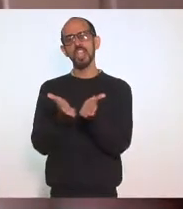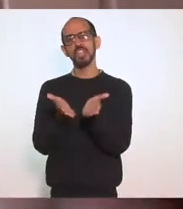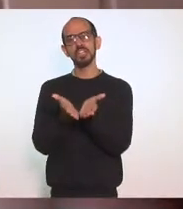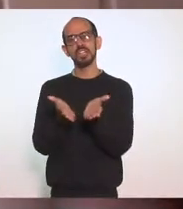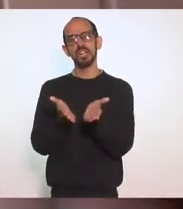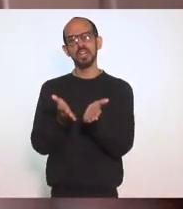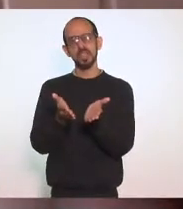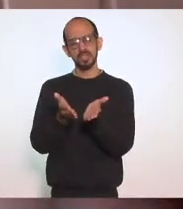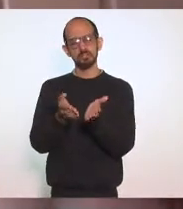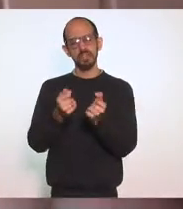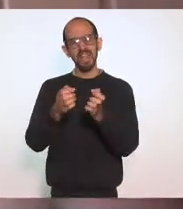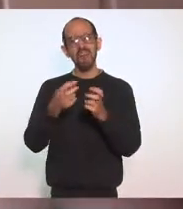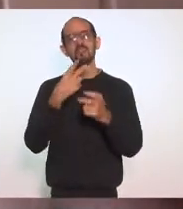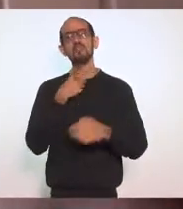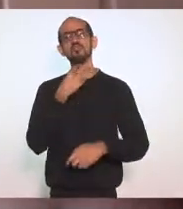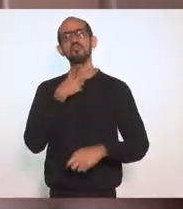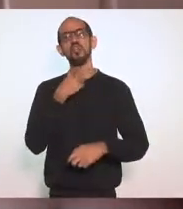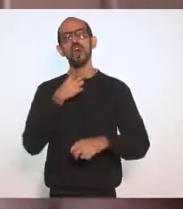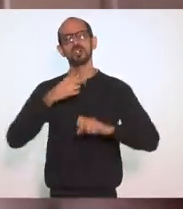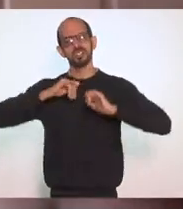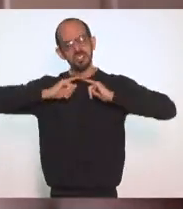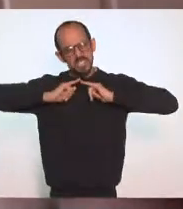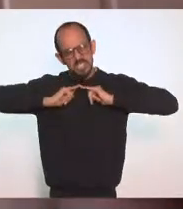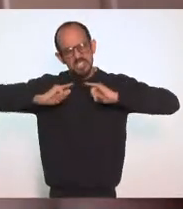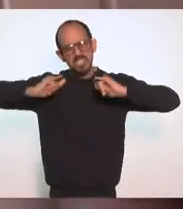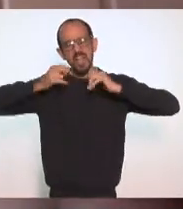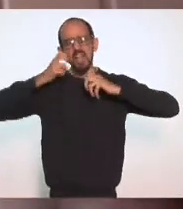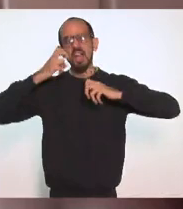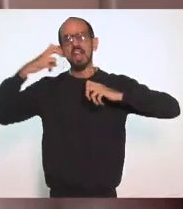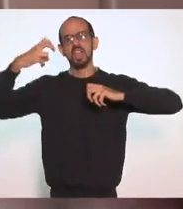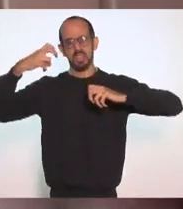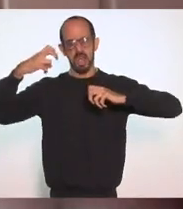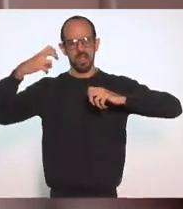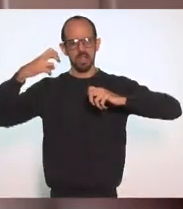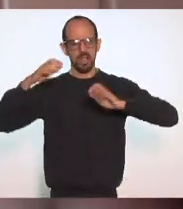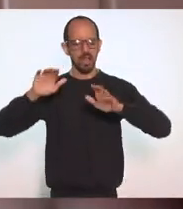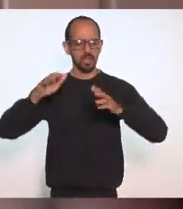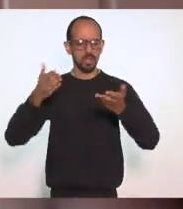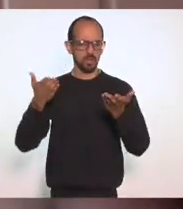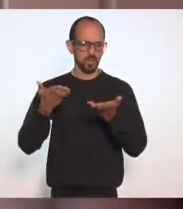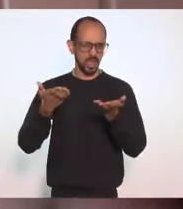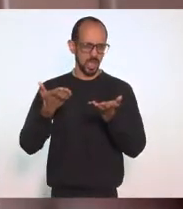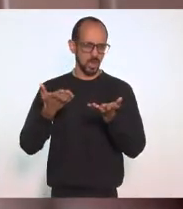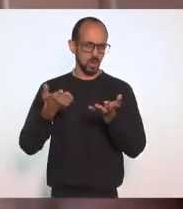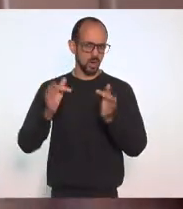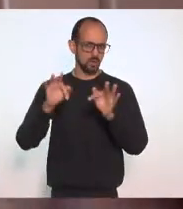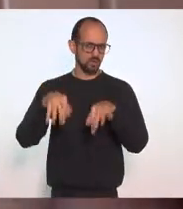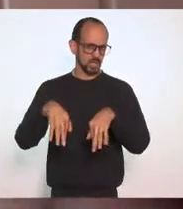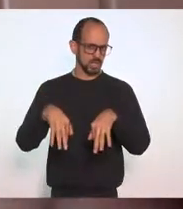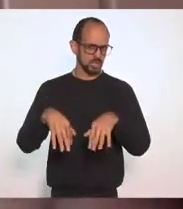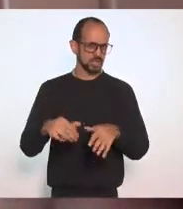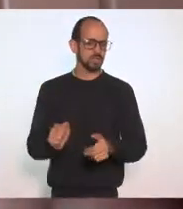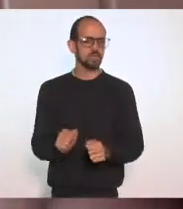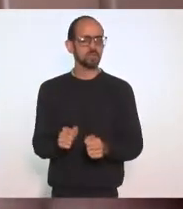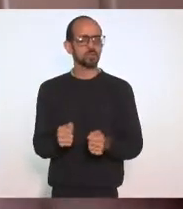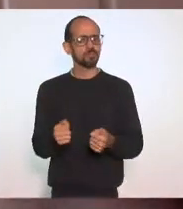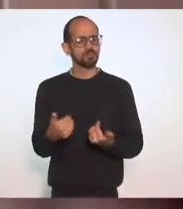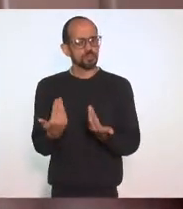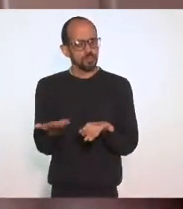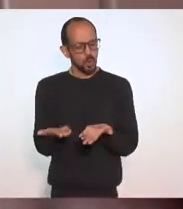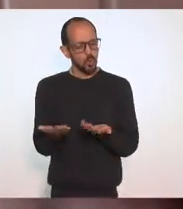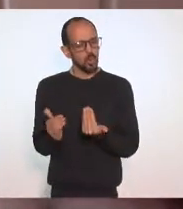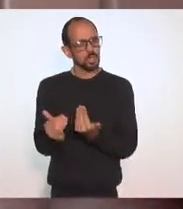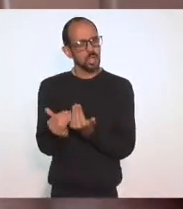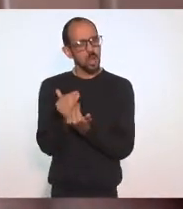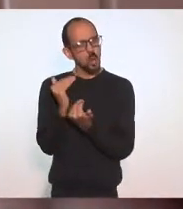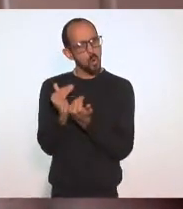essa Opressão Porque Ao fim Ao cabo Já finalizando Presidenta Seguindo A orientação